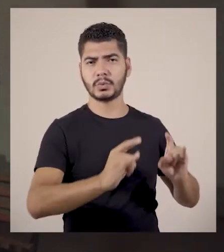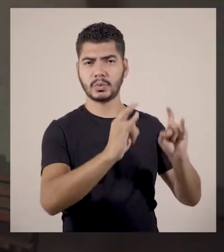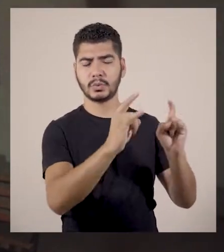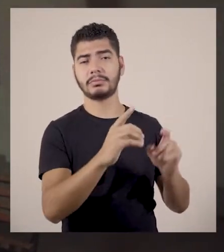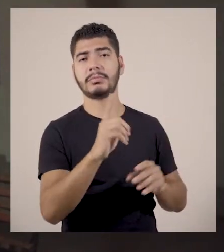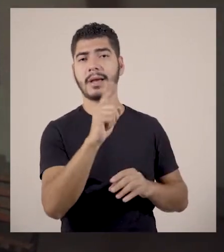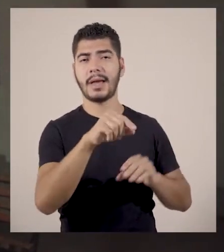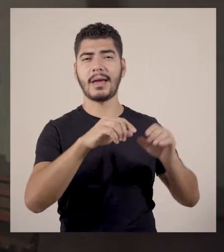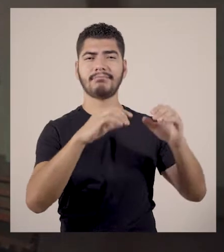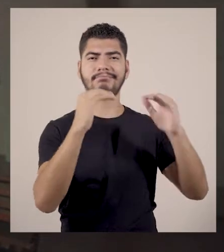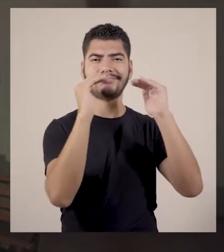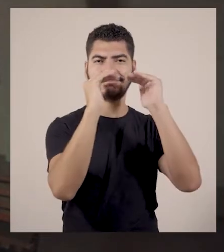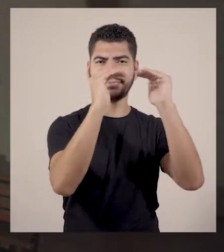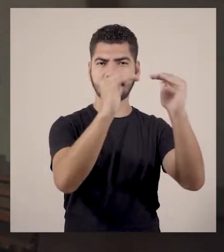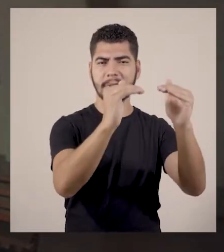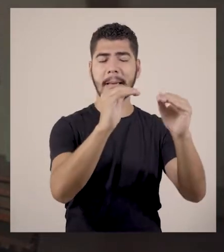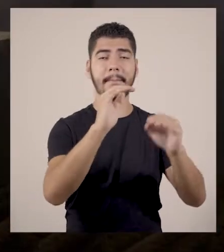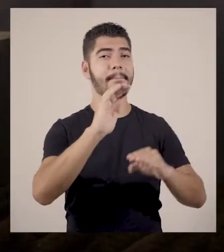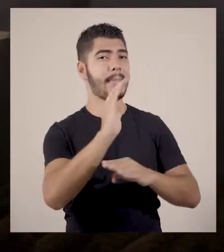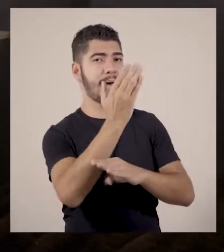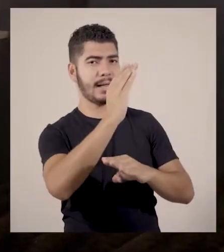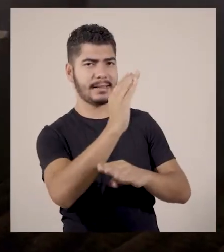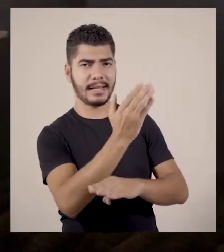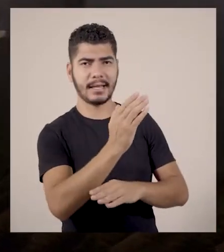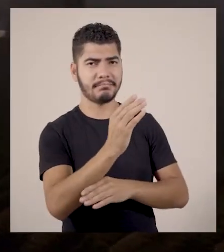adornado em madeira nunca se viu.